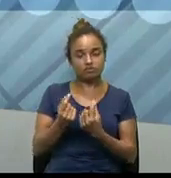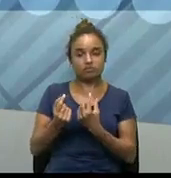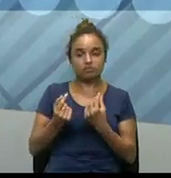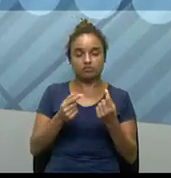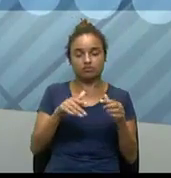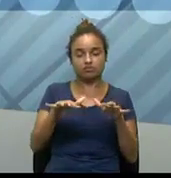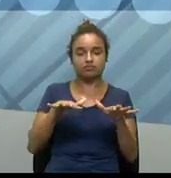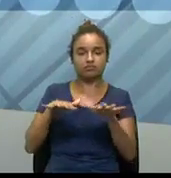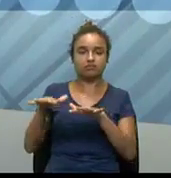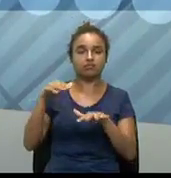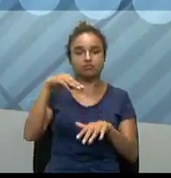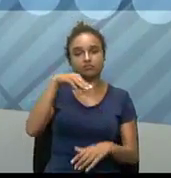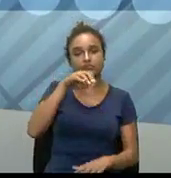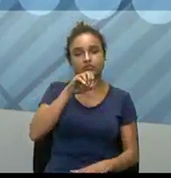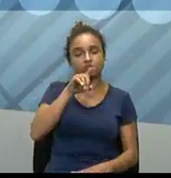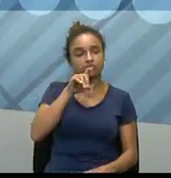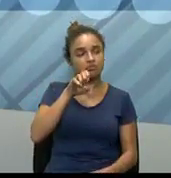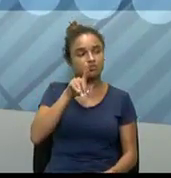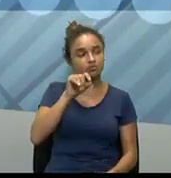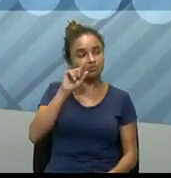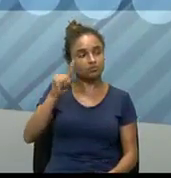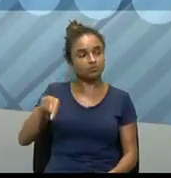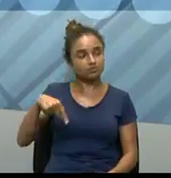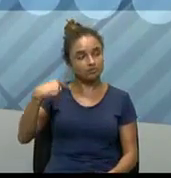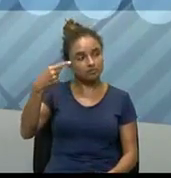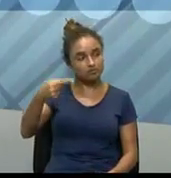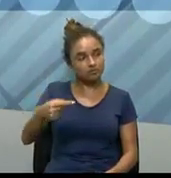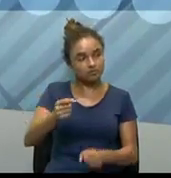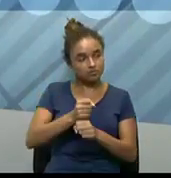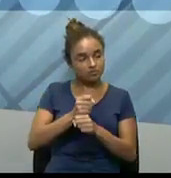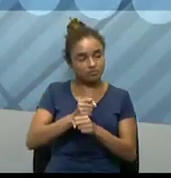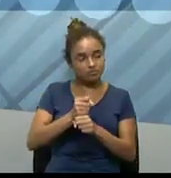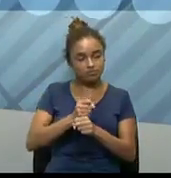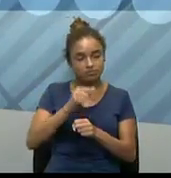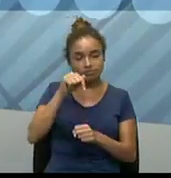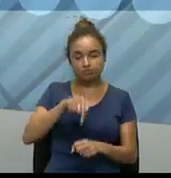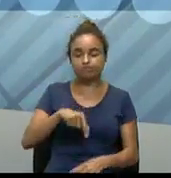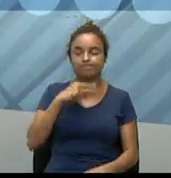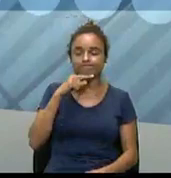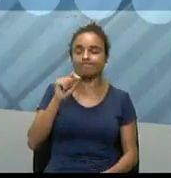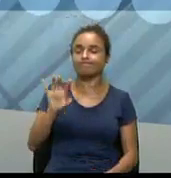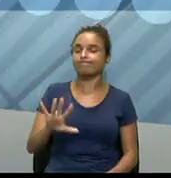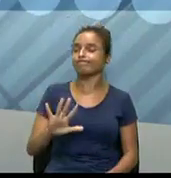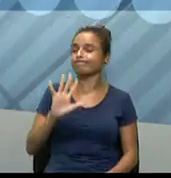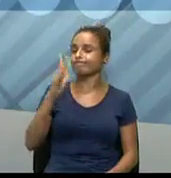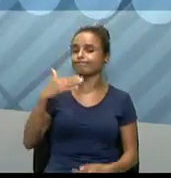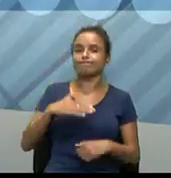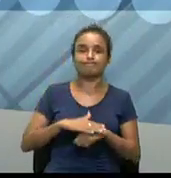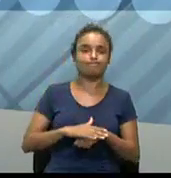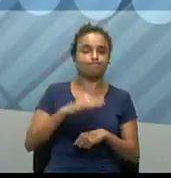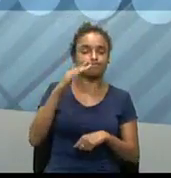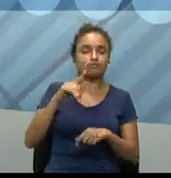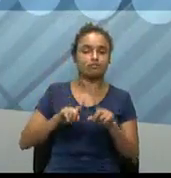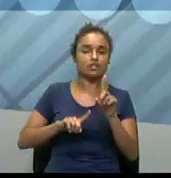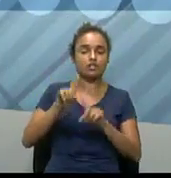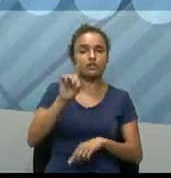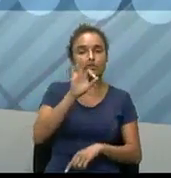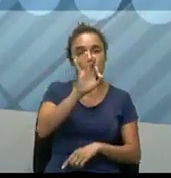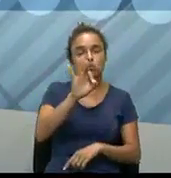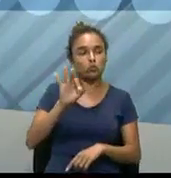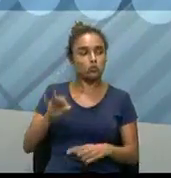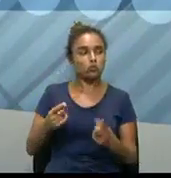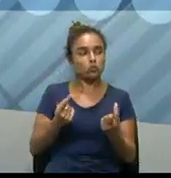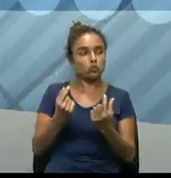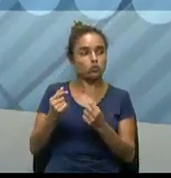movimentação da moeda após esse ano. Não aconteceu mais essa alta, mas ao